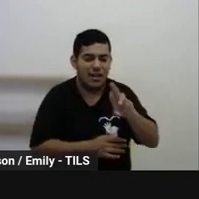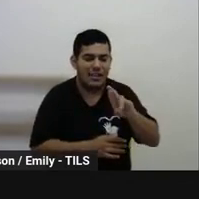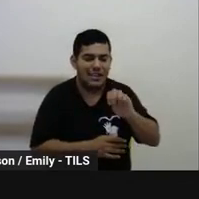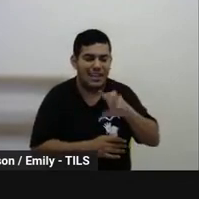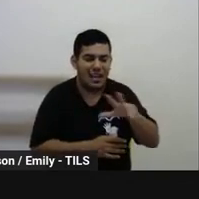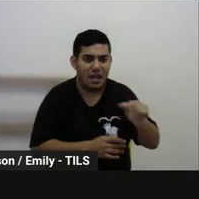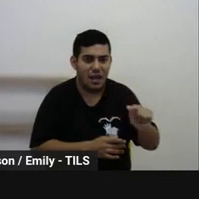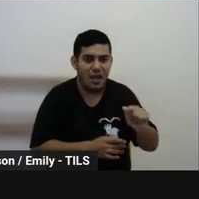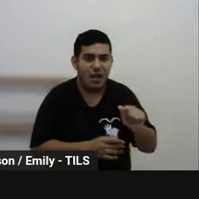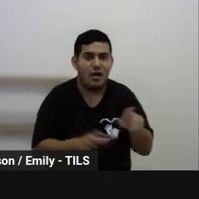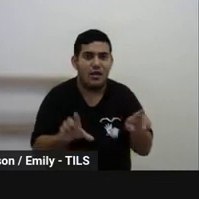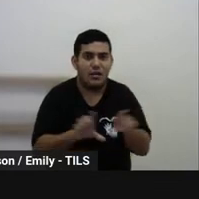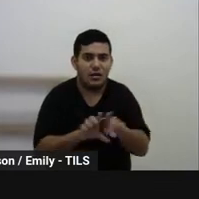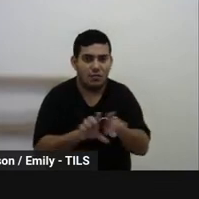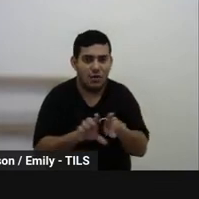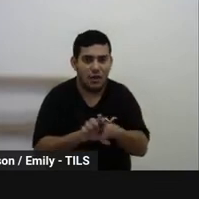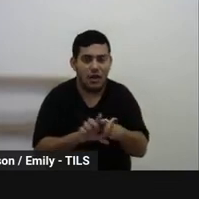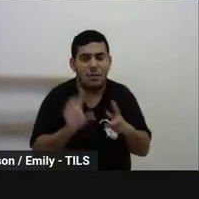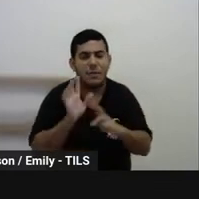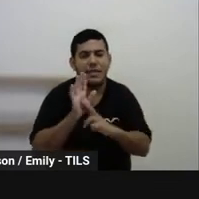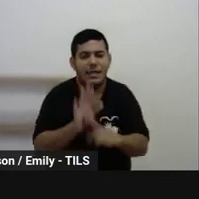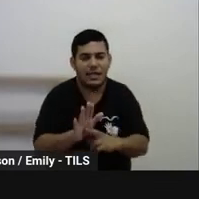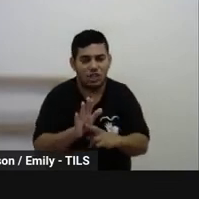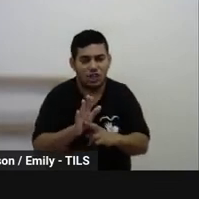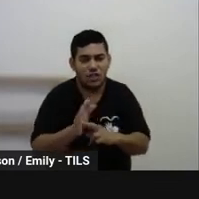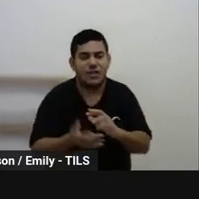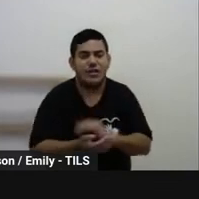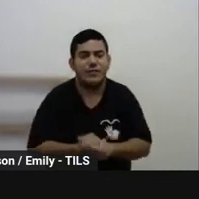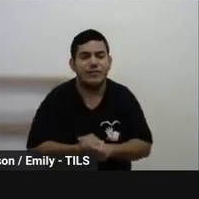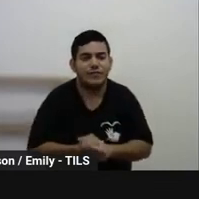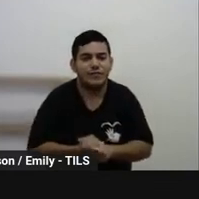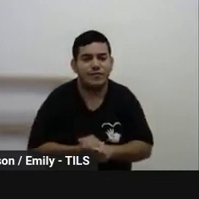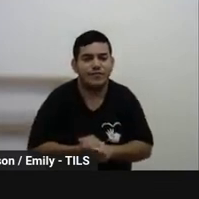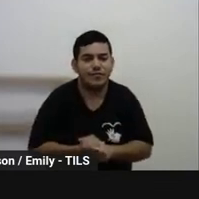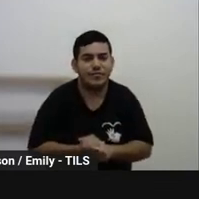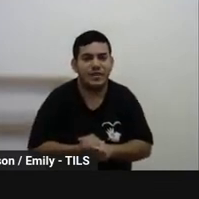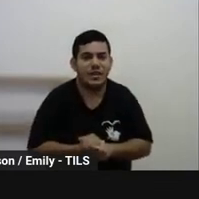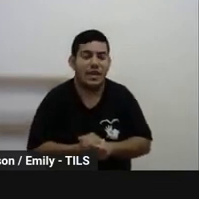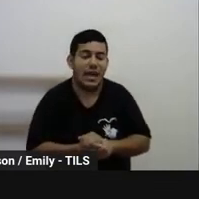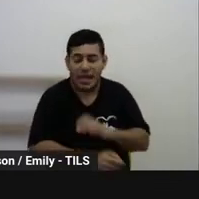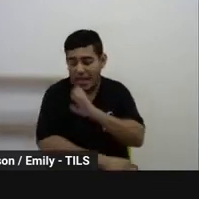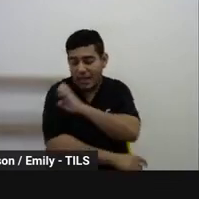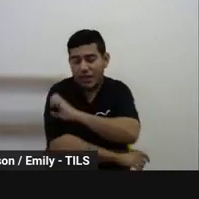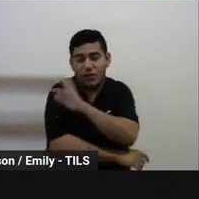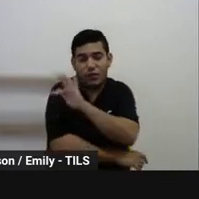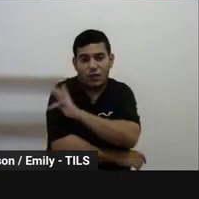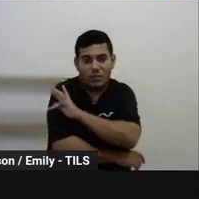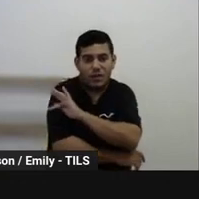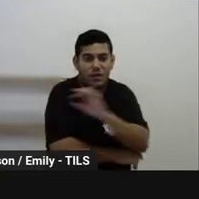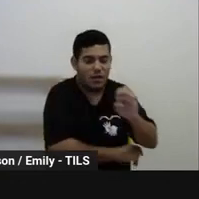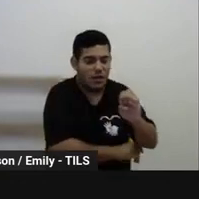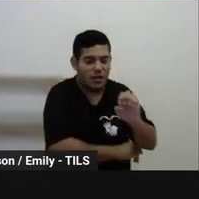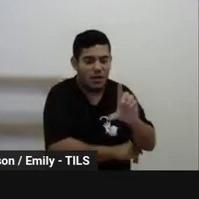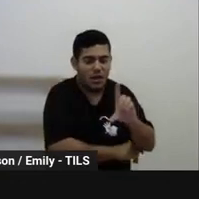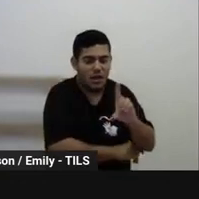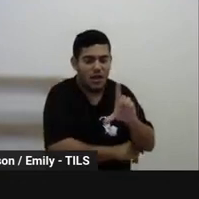temos também aqui como representação do ensino fundamental Elda Leite,